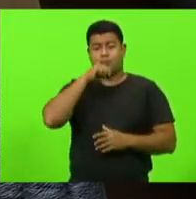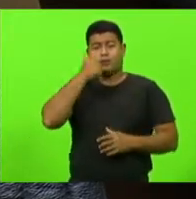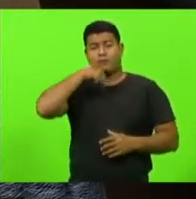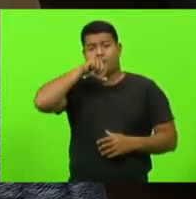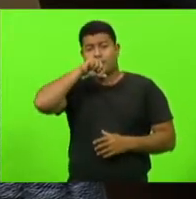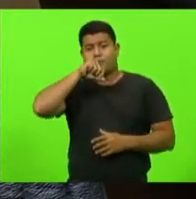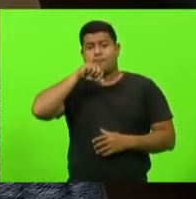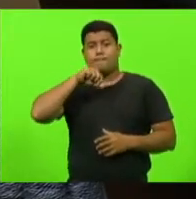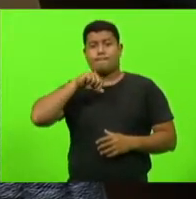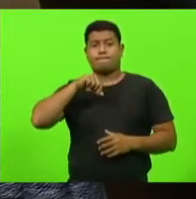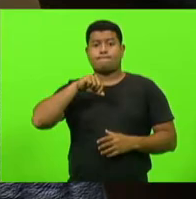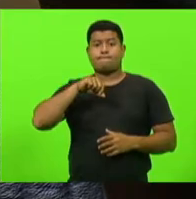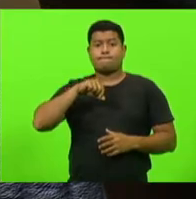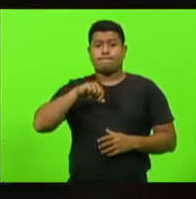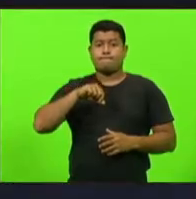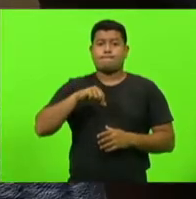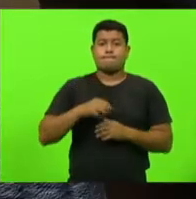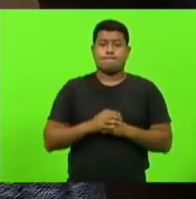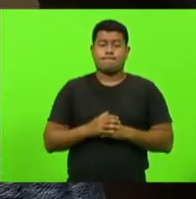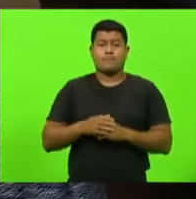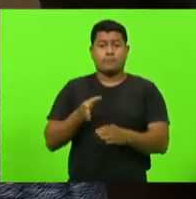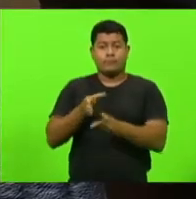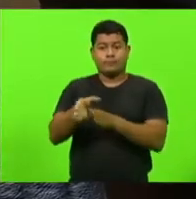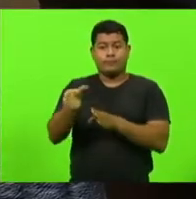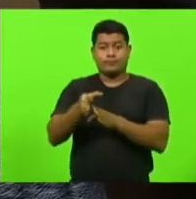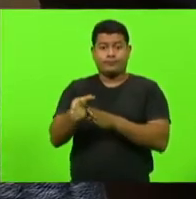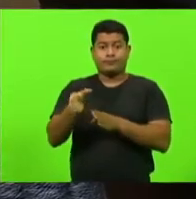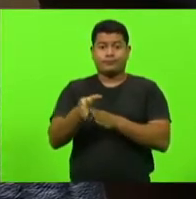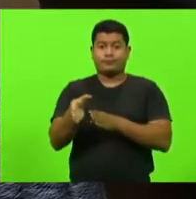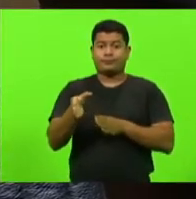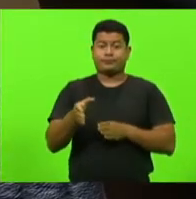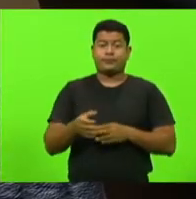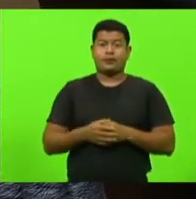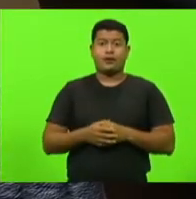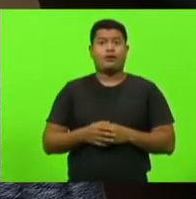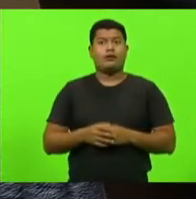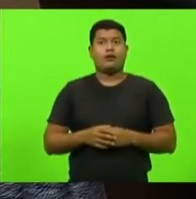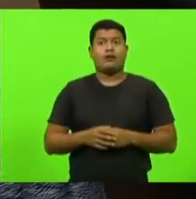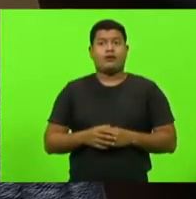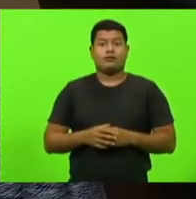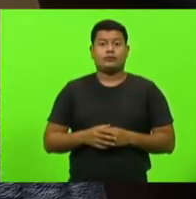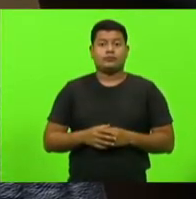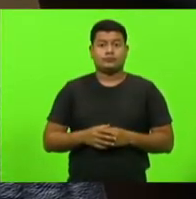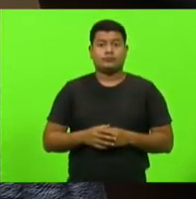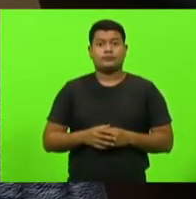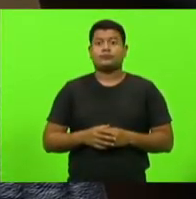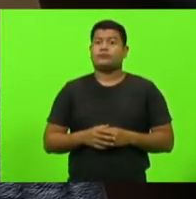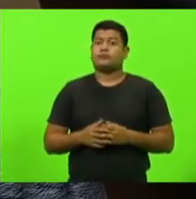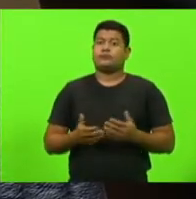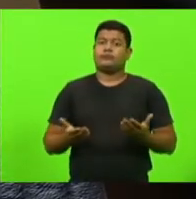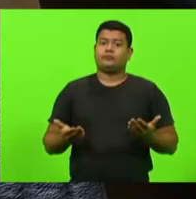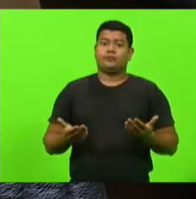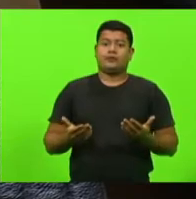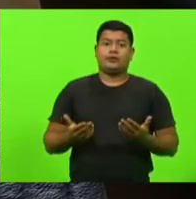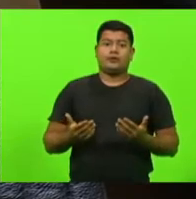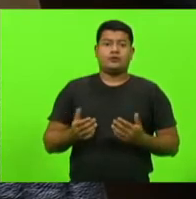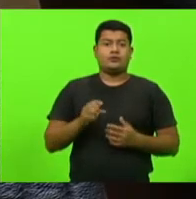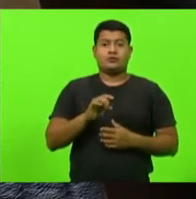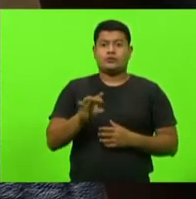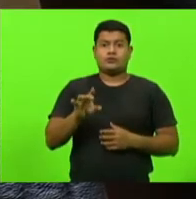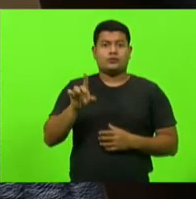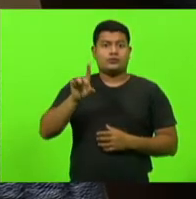como eu me coloquei à disposição para estar orientando as pessoas sobre o decreto. E olha, Jesus amado, é cada coisa, é cada